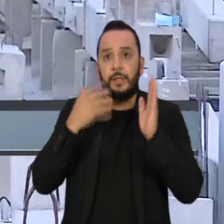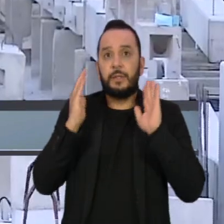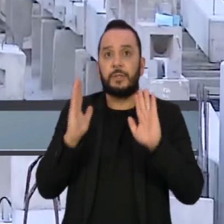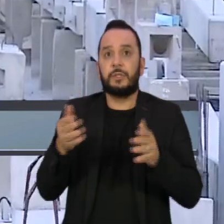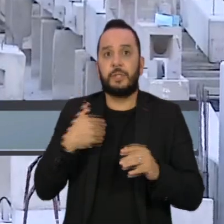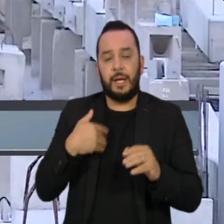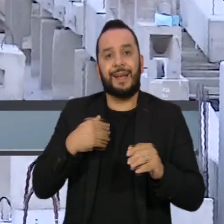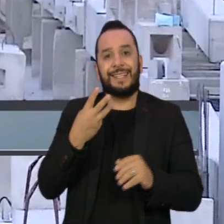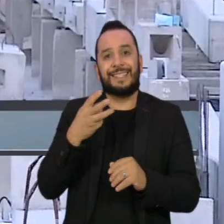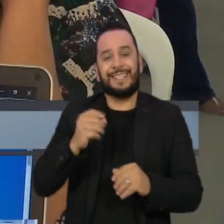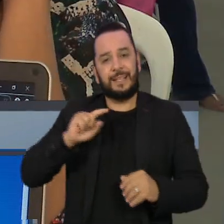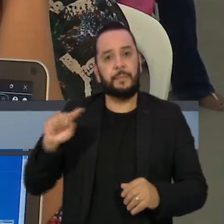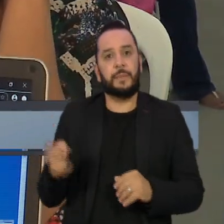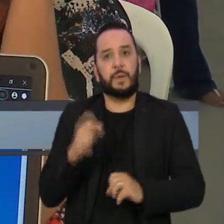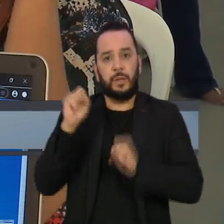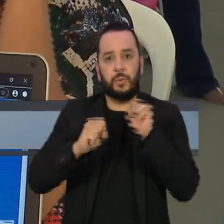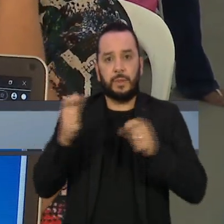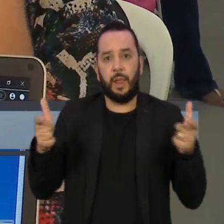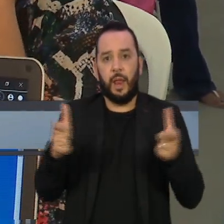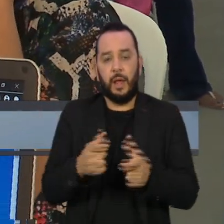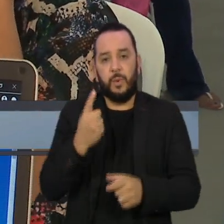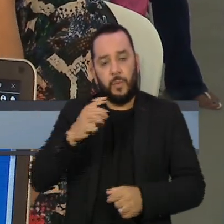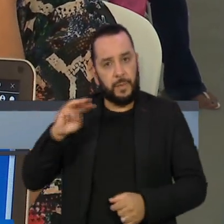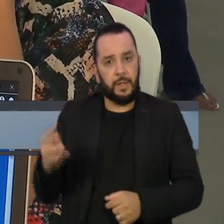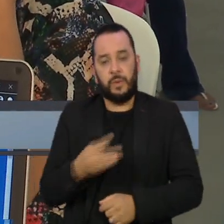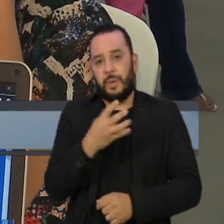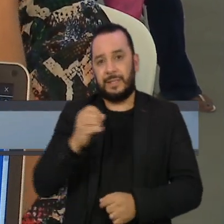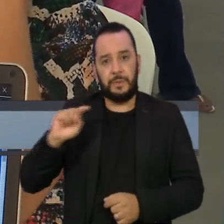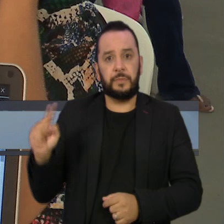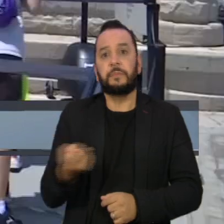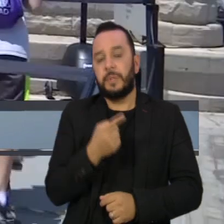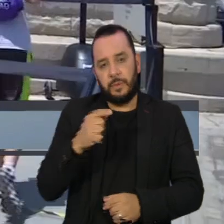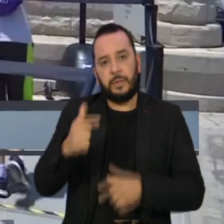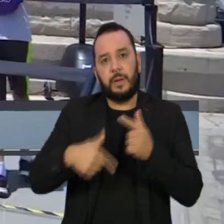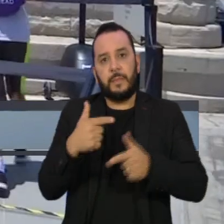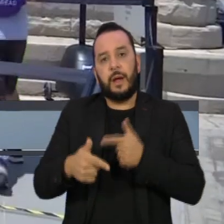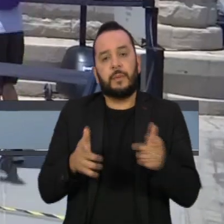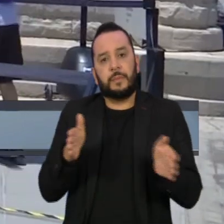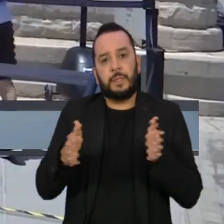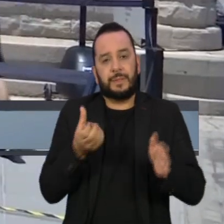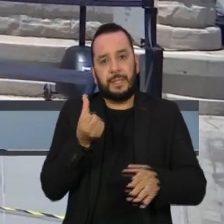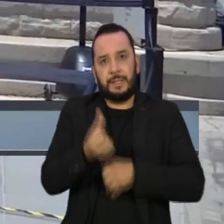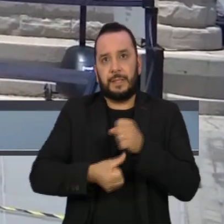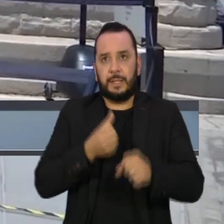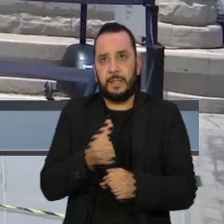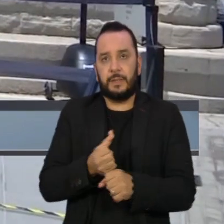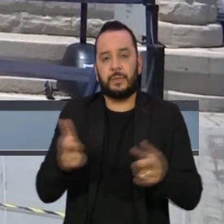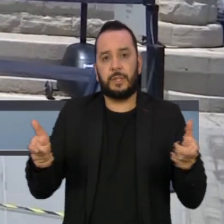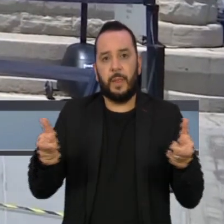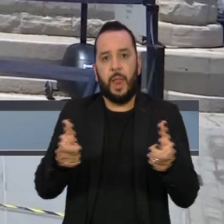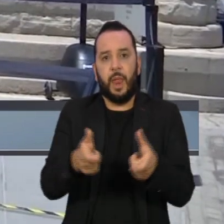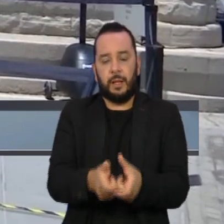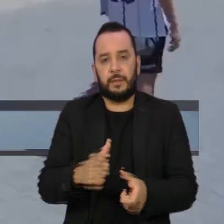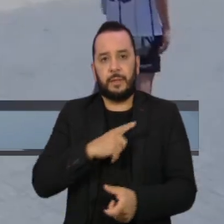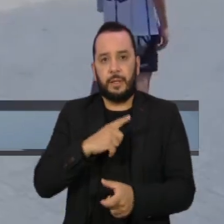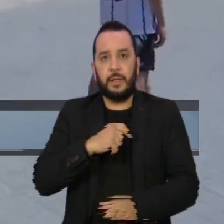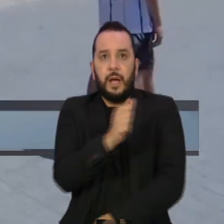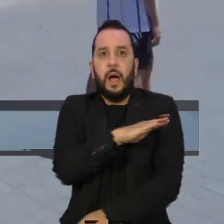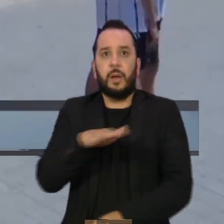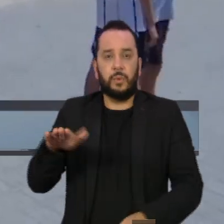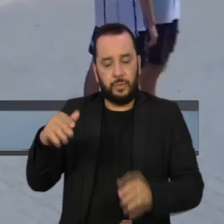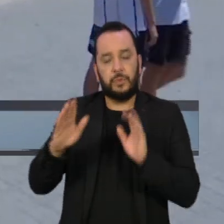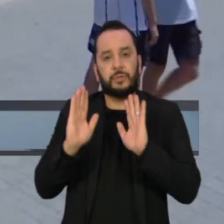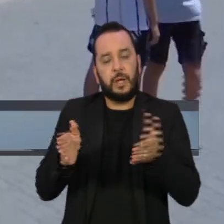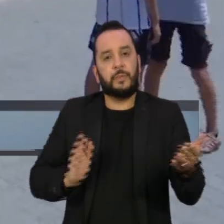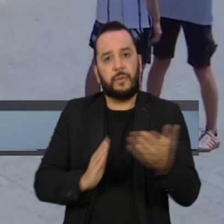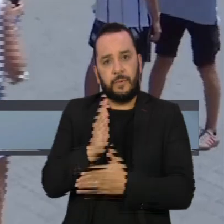mil indústrias e elimina 1 milhão e 400 mil empregos em seis anos. Estudantes brasileiros aprovados em universidades na Europa